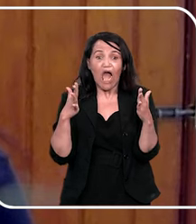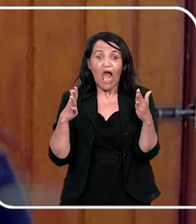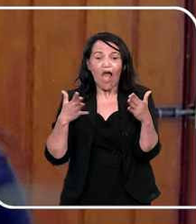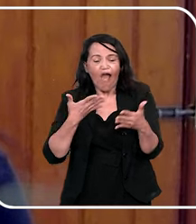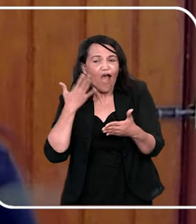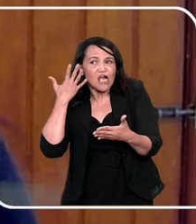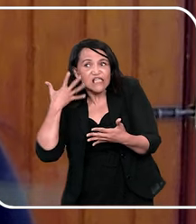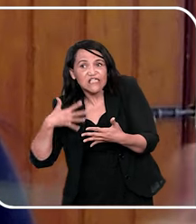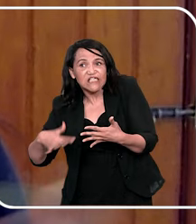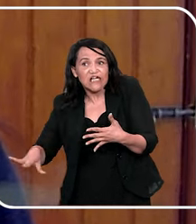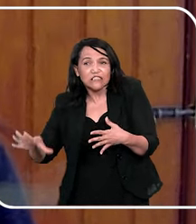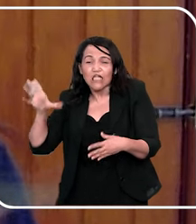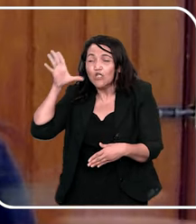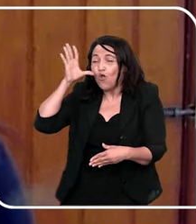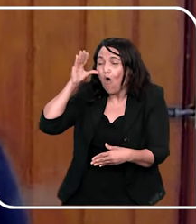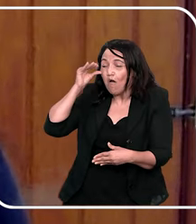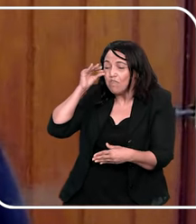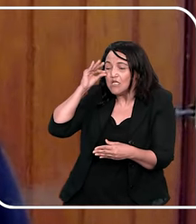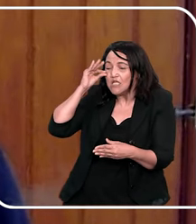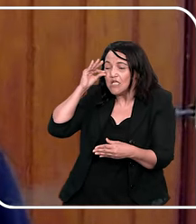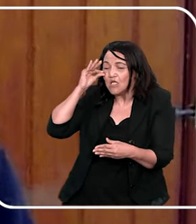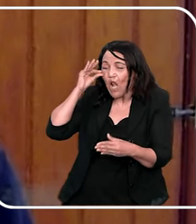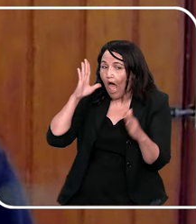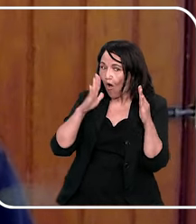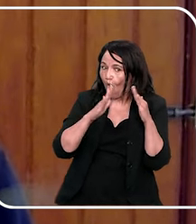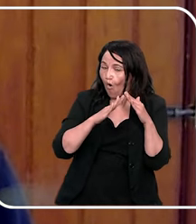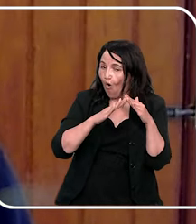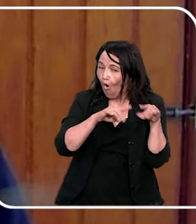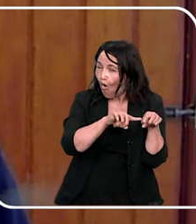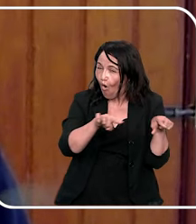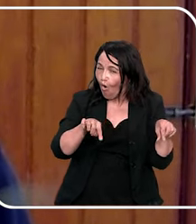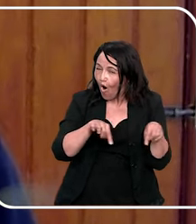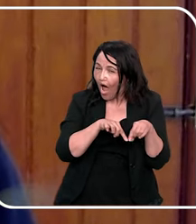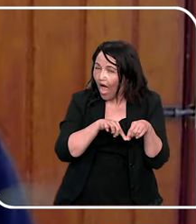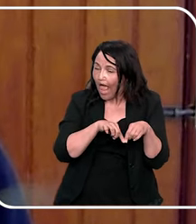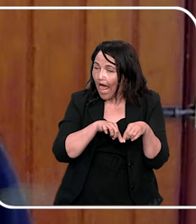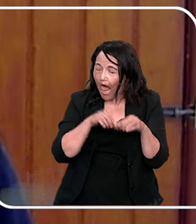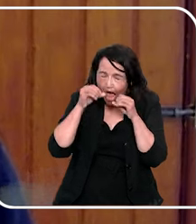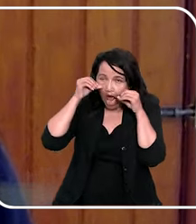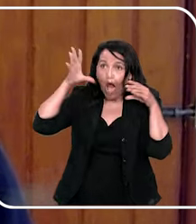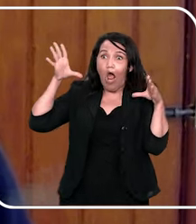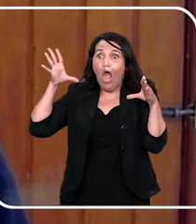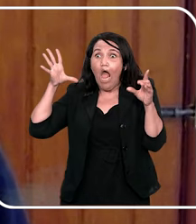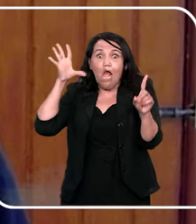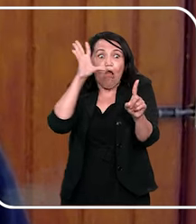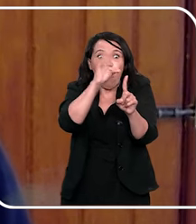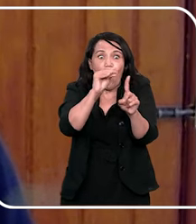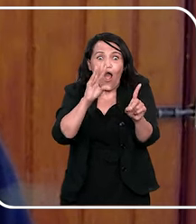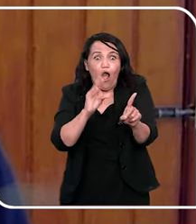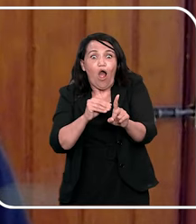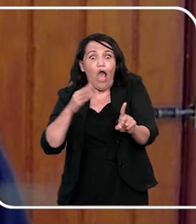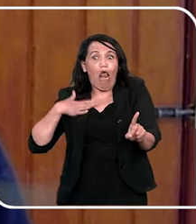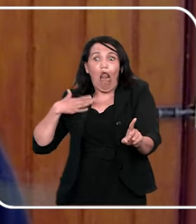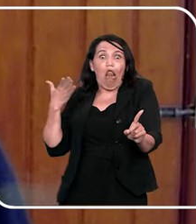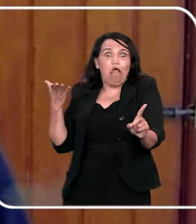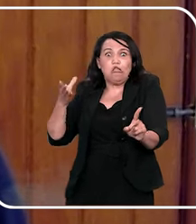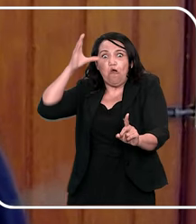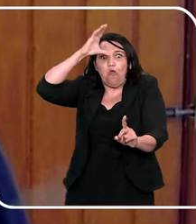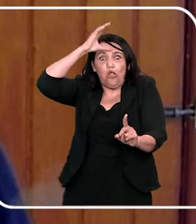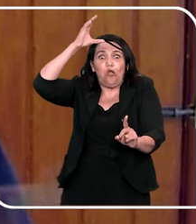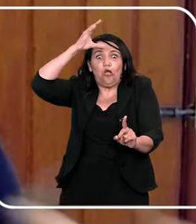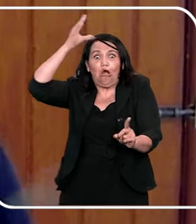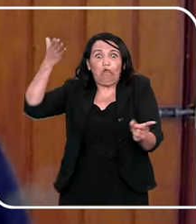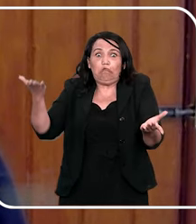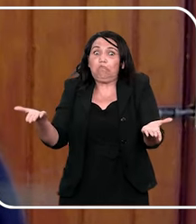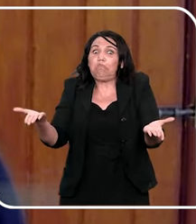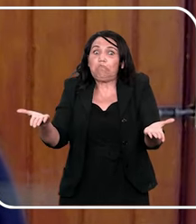com a porta aberta e a criança lá dormindo longe dos seus olhos, né, e ela acorda sendo abusada e o tio fala